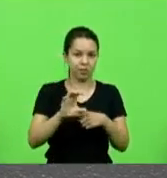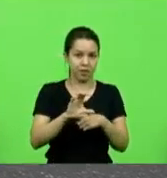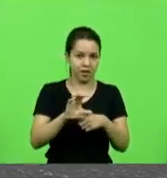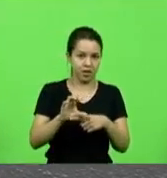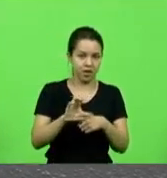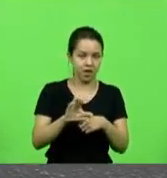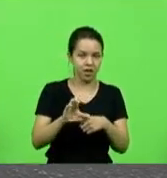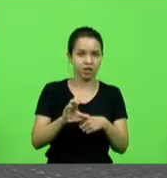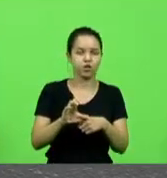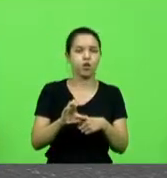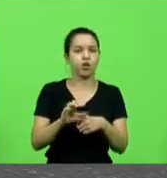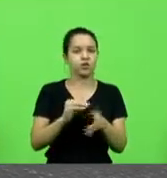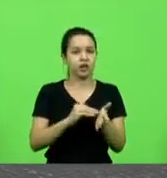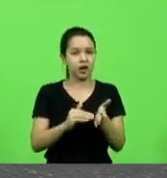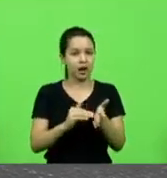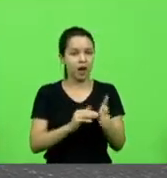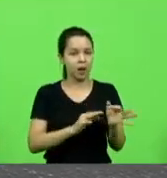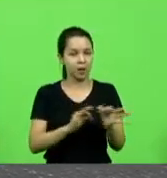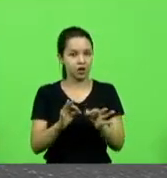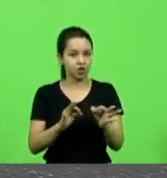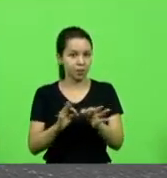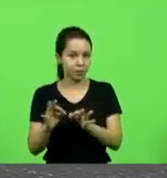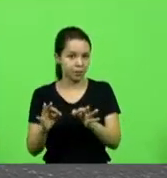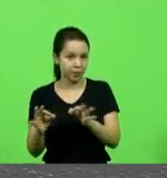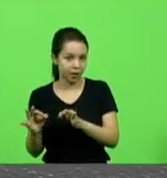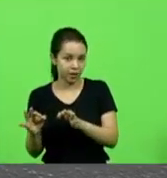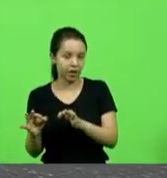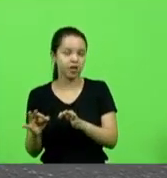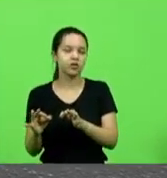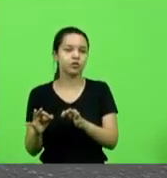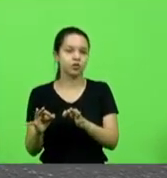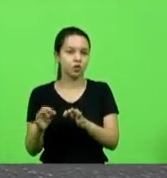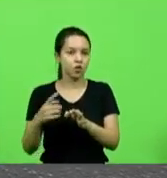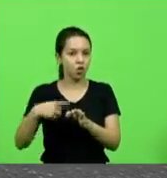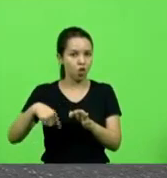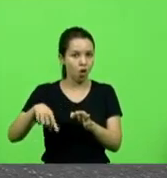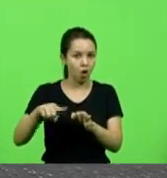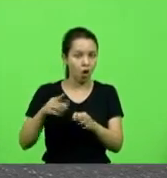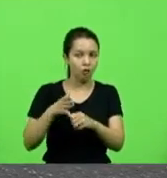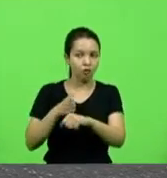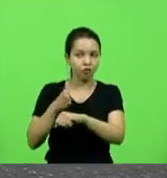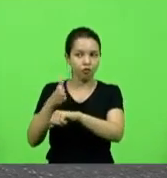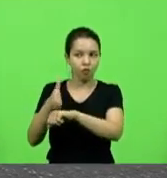Ana Jara estivemos há pouco lá na na Casam